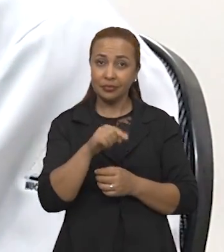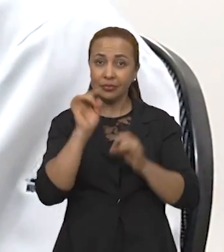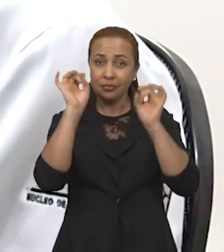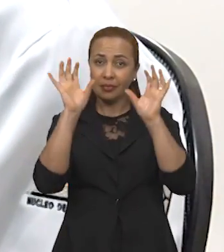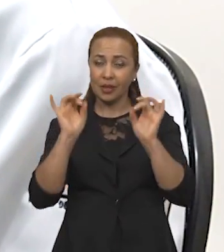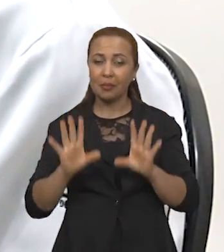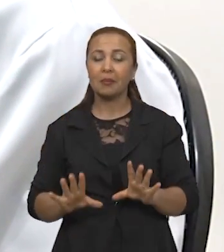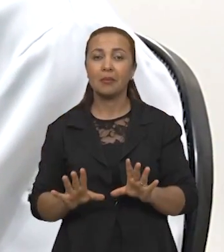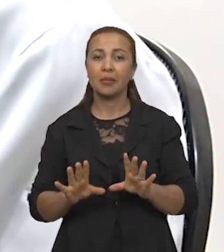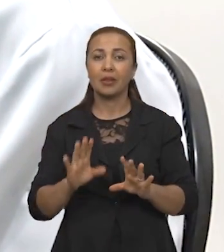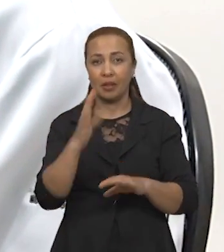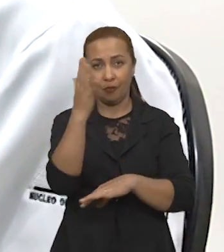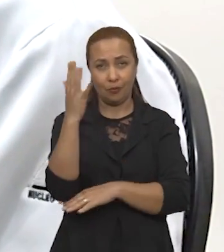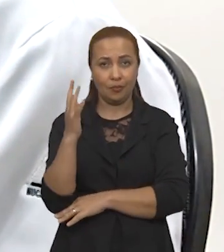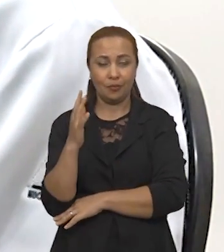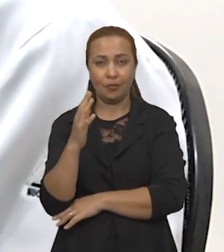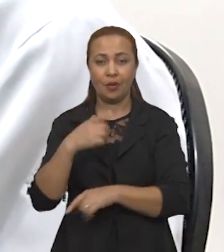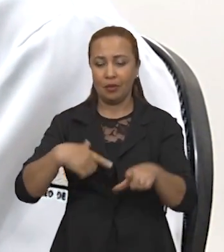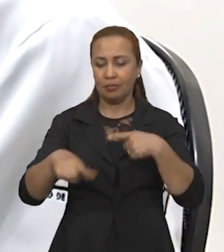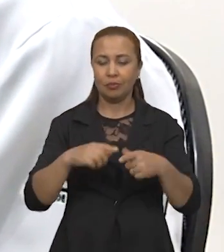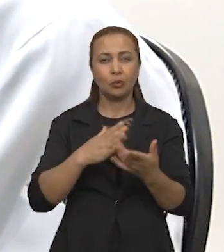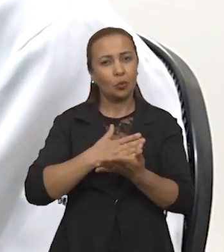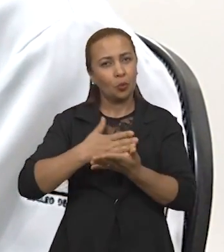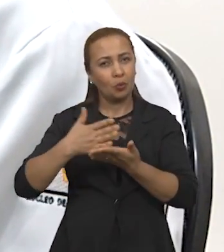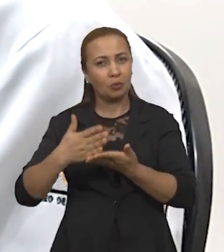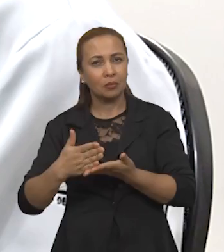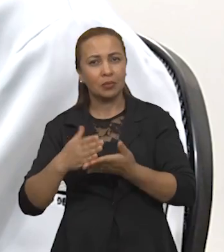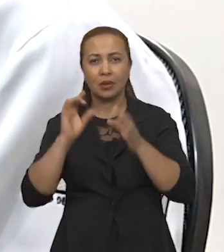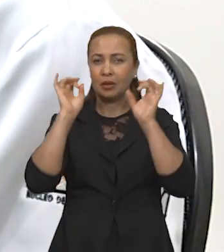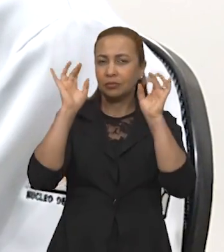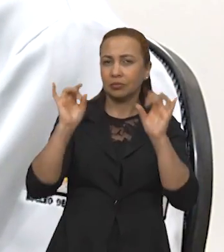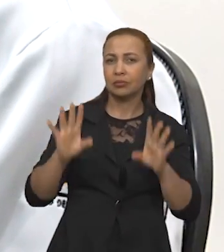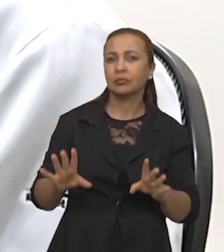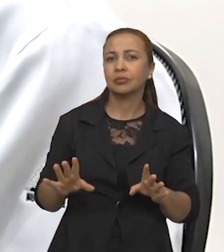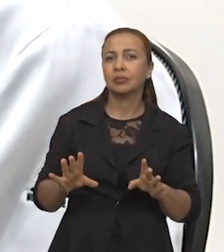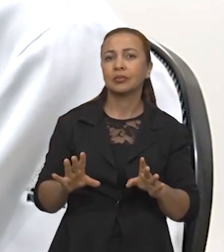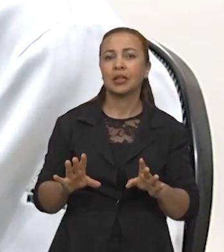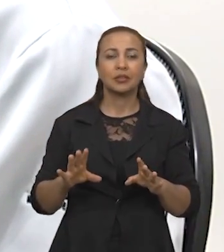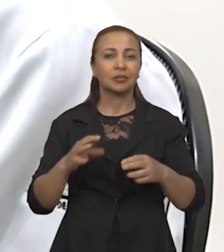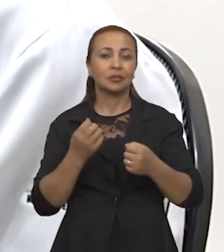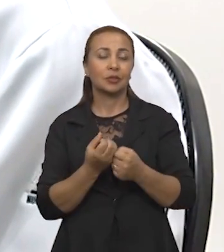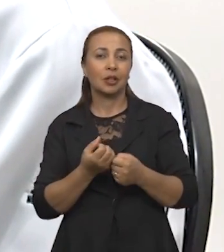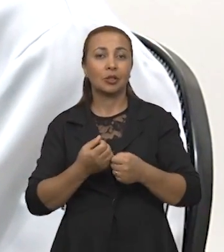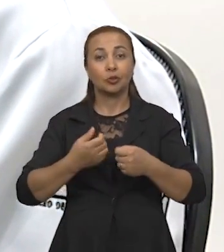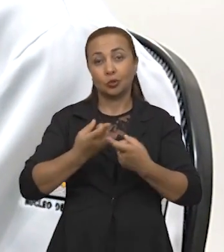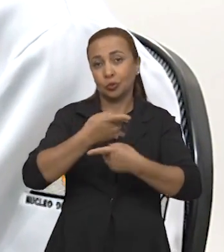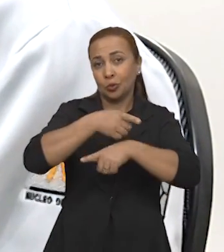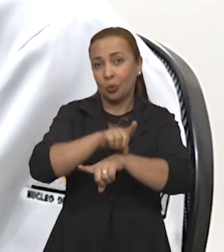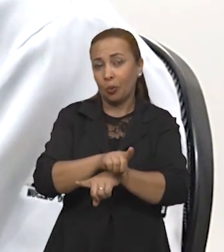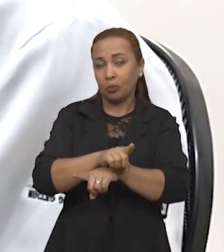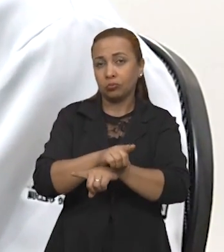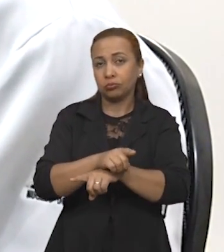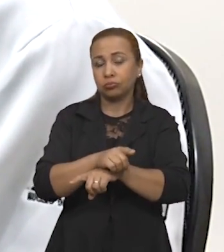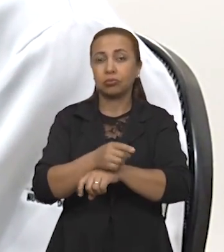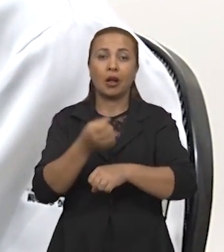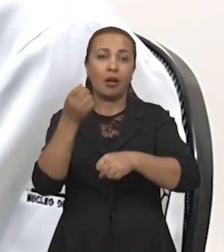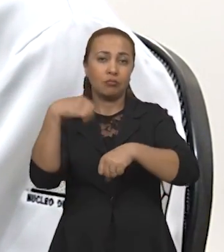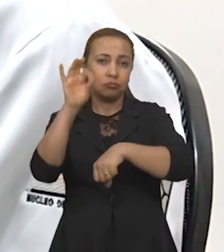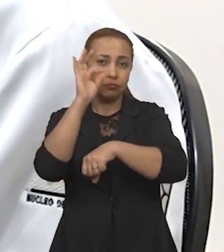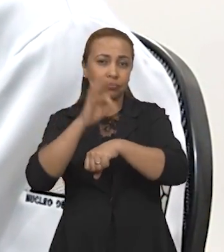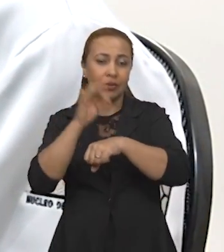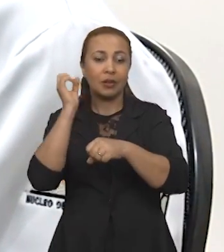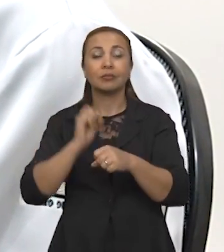vegetais que nós trabalhamos, inicialmente, espécies endêmicas aqui do semiárido baiano, como